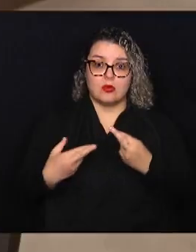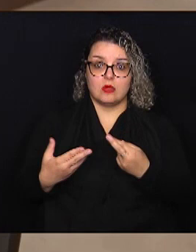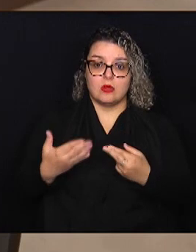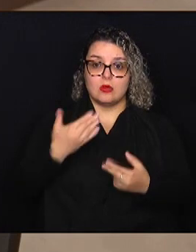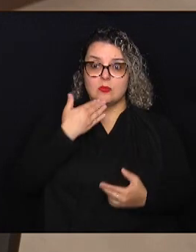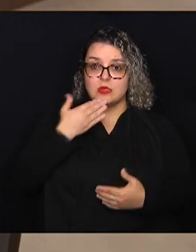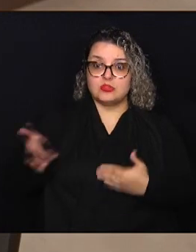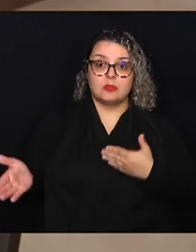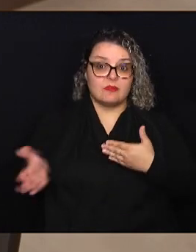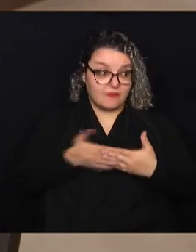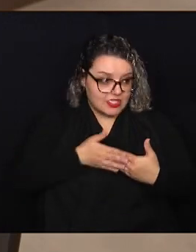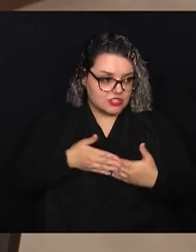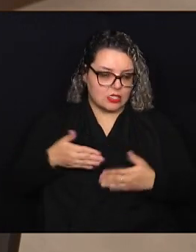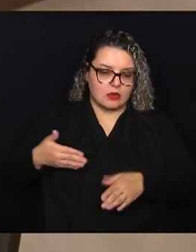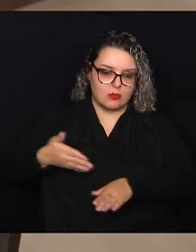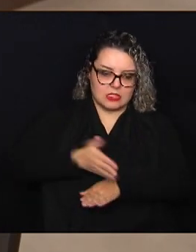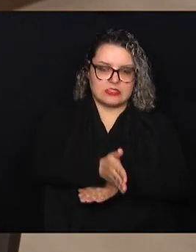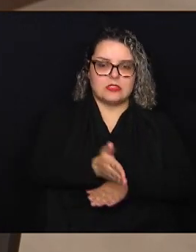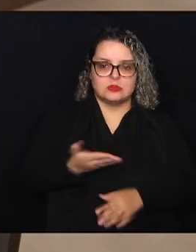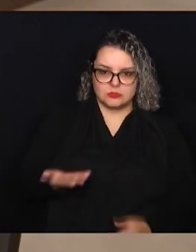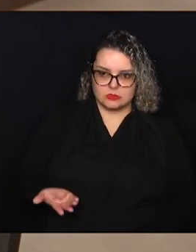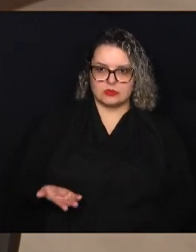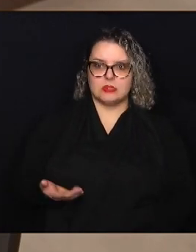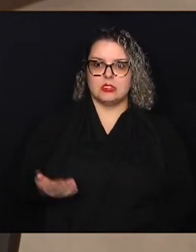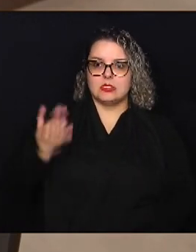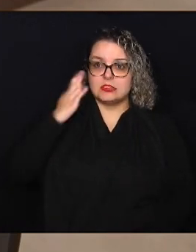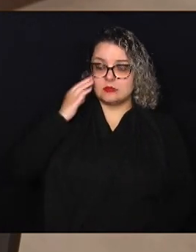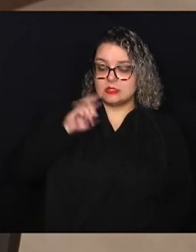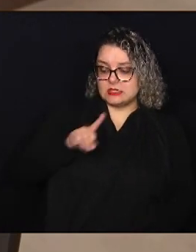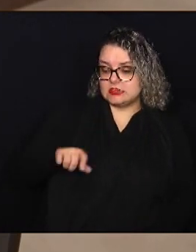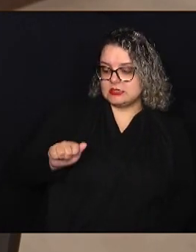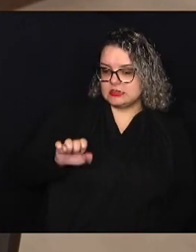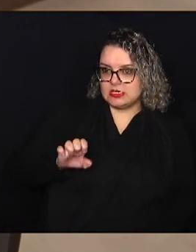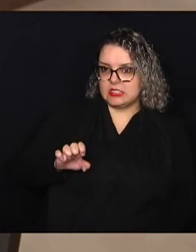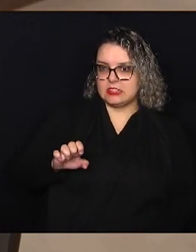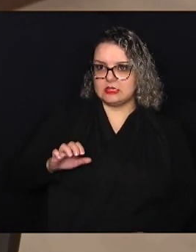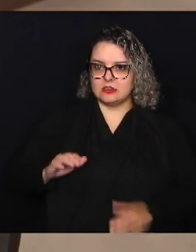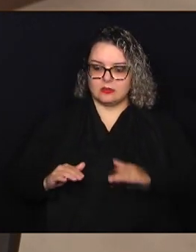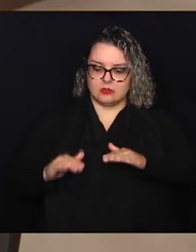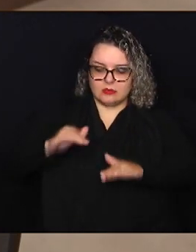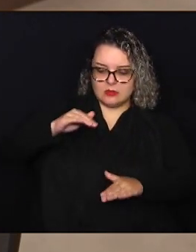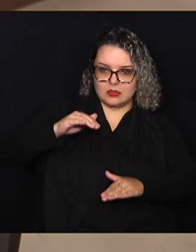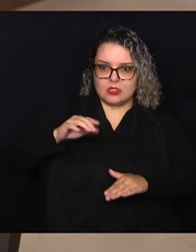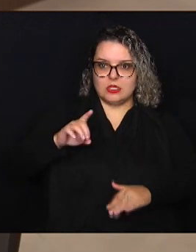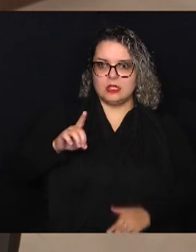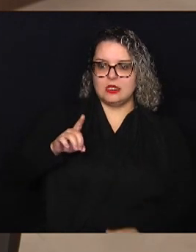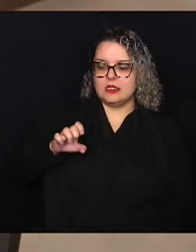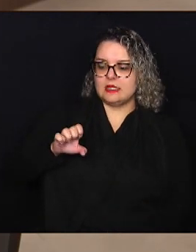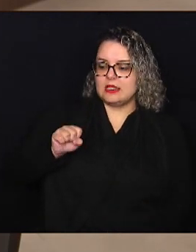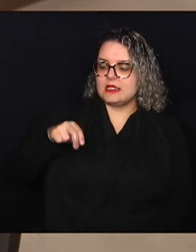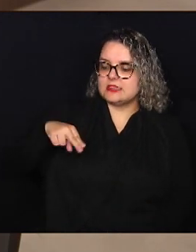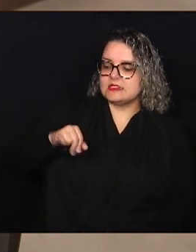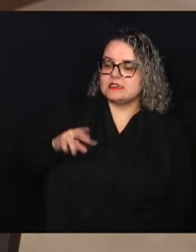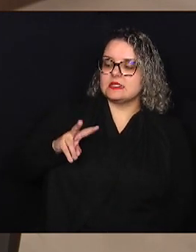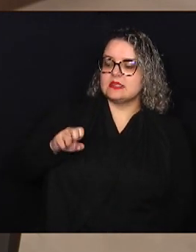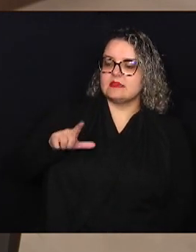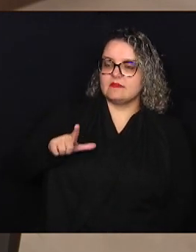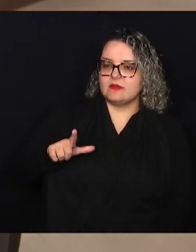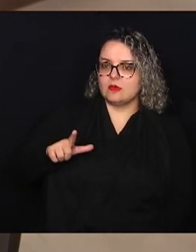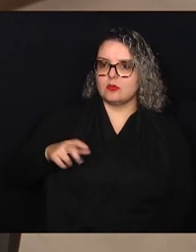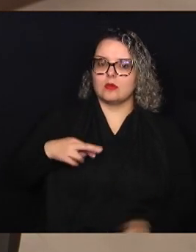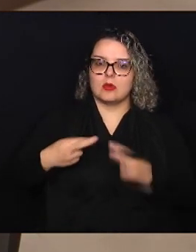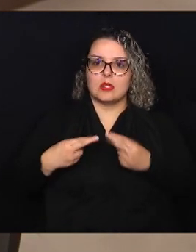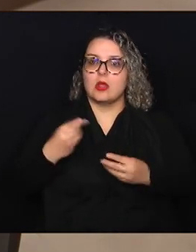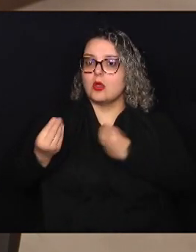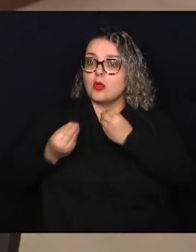acesso. Nós sabemos que muitas áreas ZAI tem desnível com as rodovias na sua opinião como